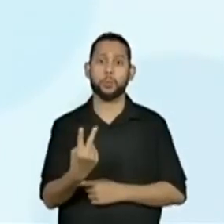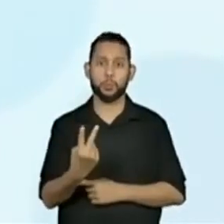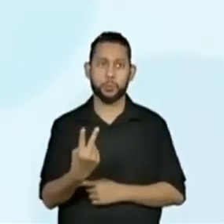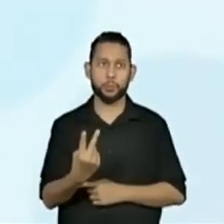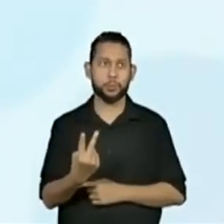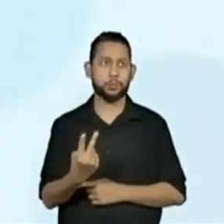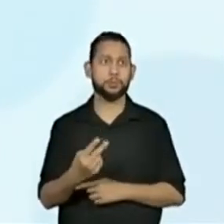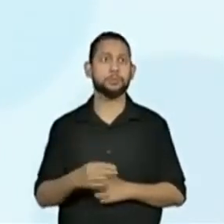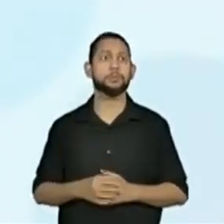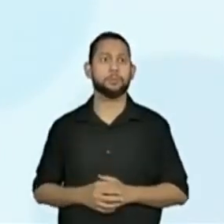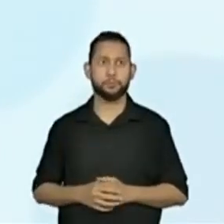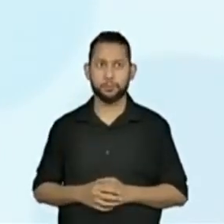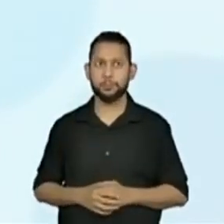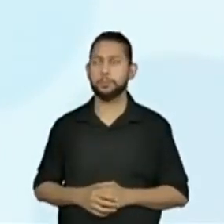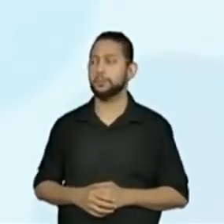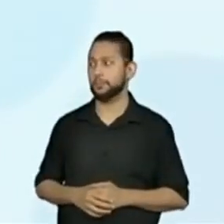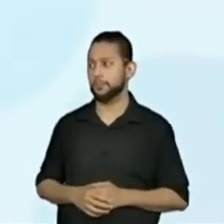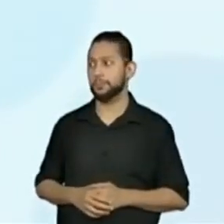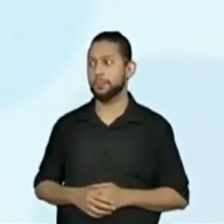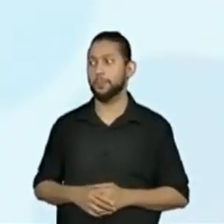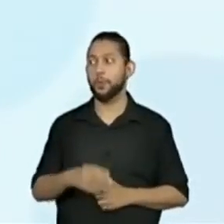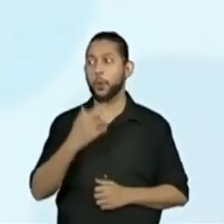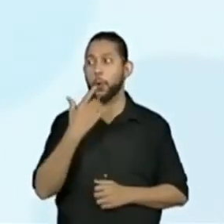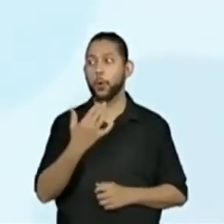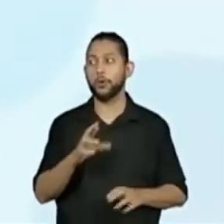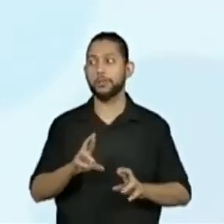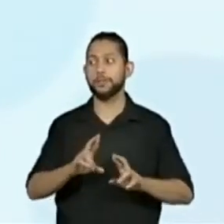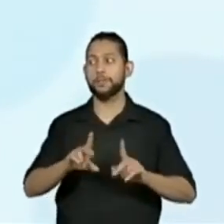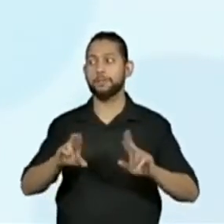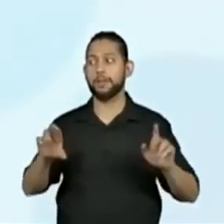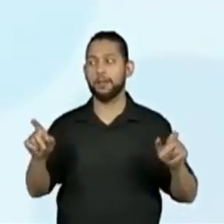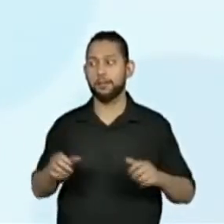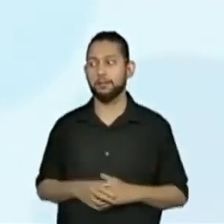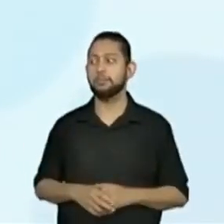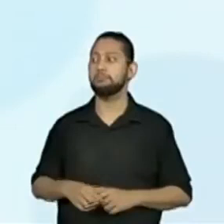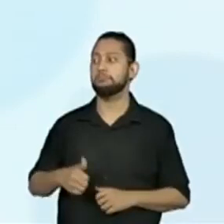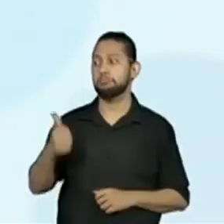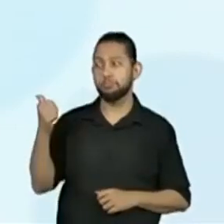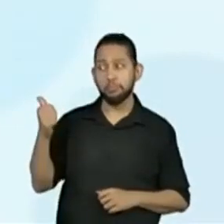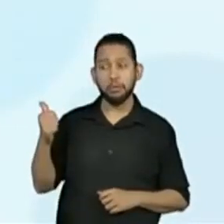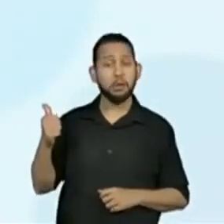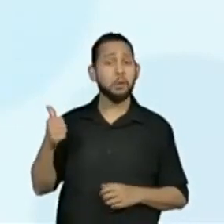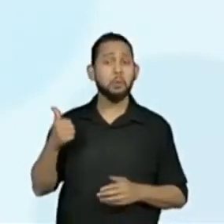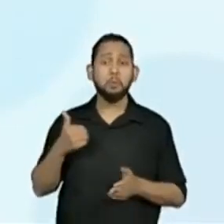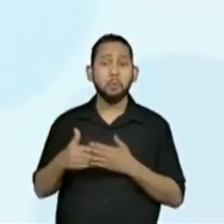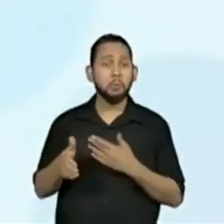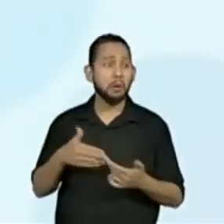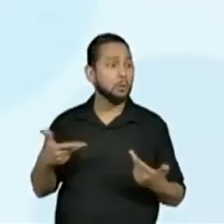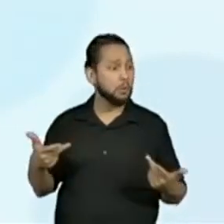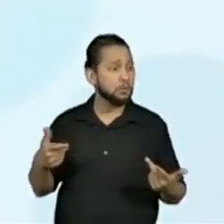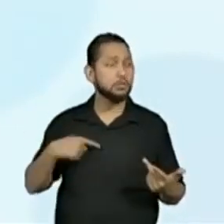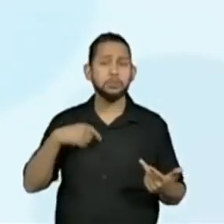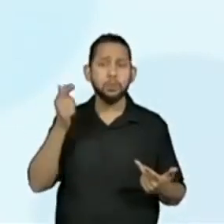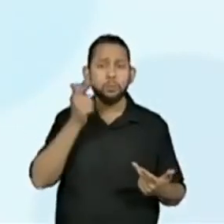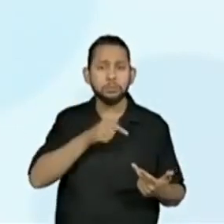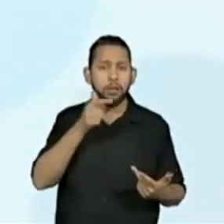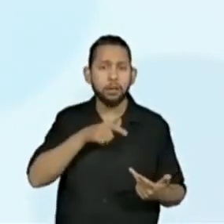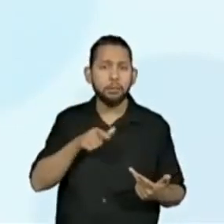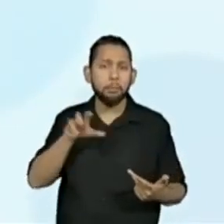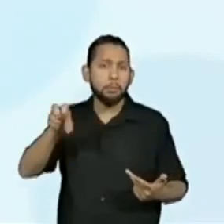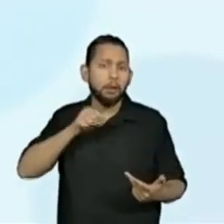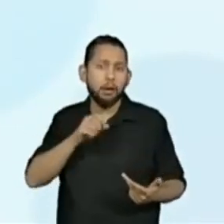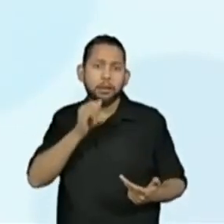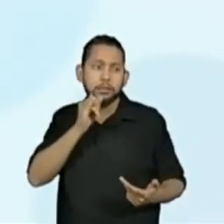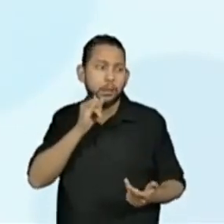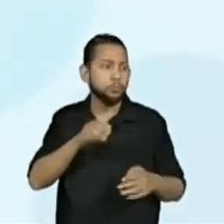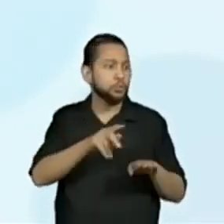bandeiras. De cores diferentes. E aí, eles estão falando que qualquer coisa que a gente consiga identificar. Isso.